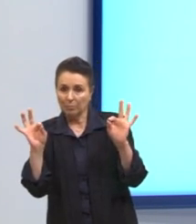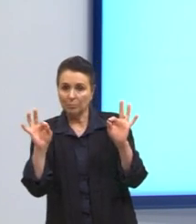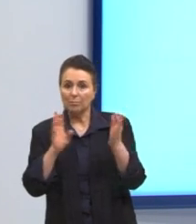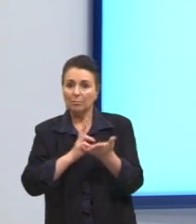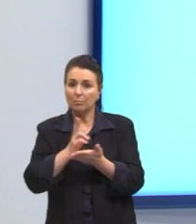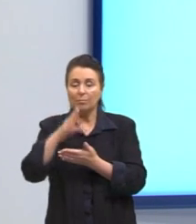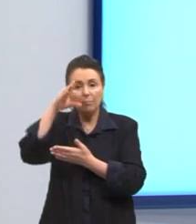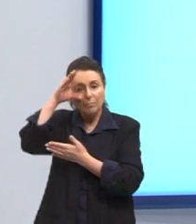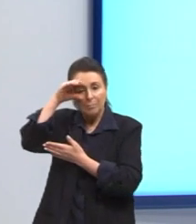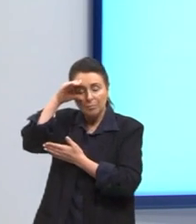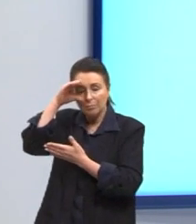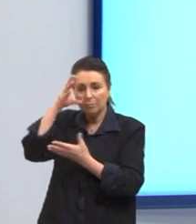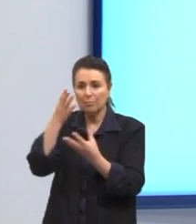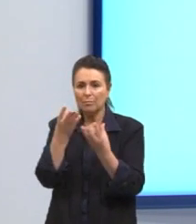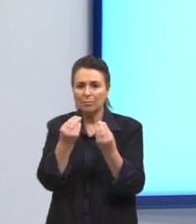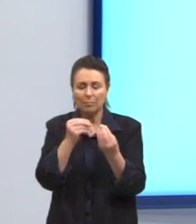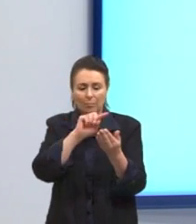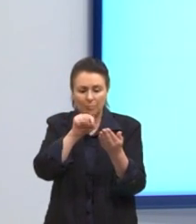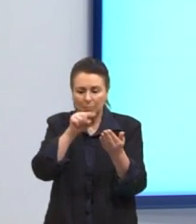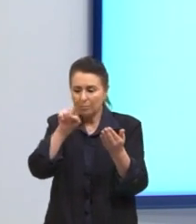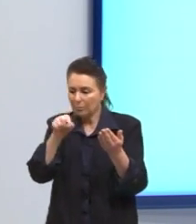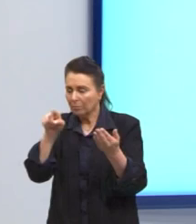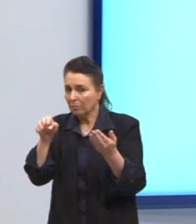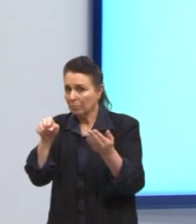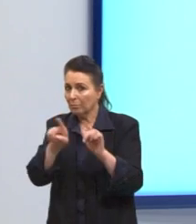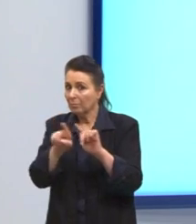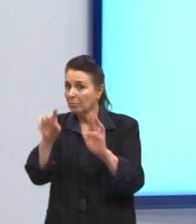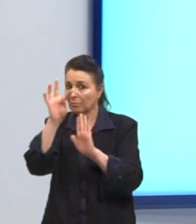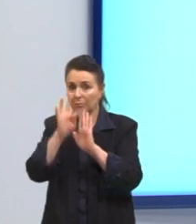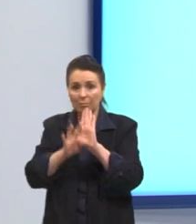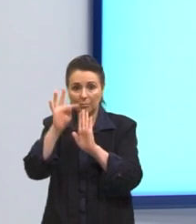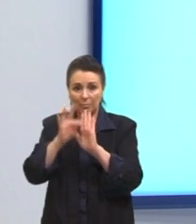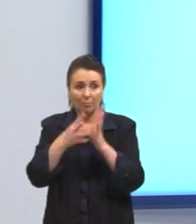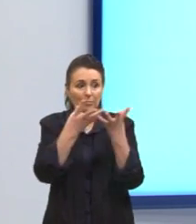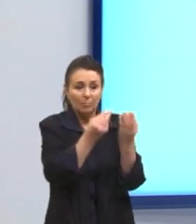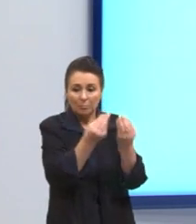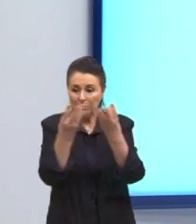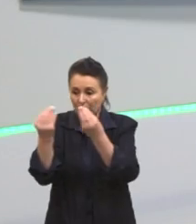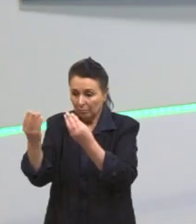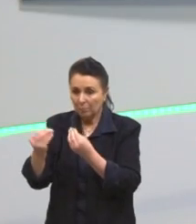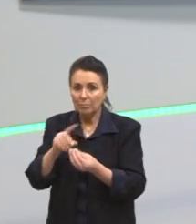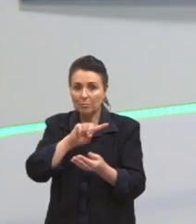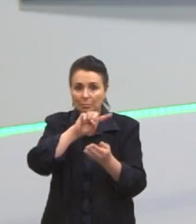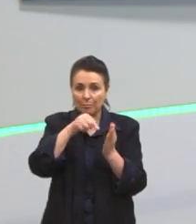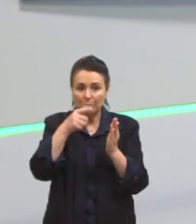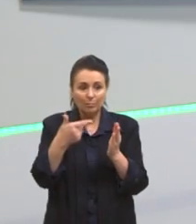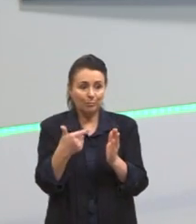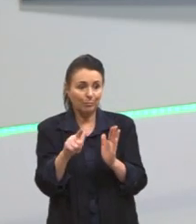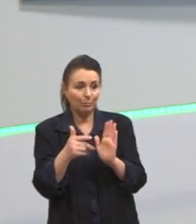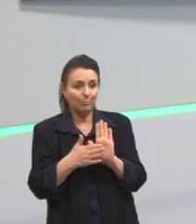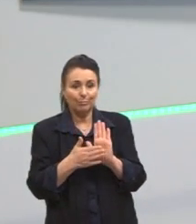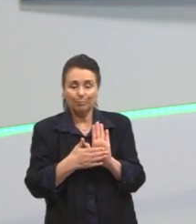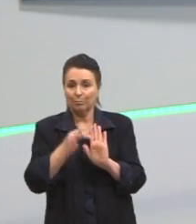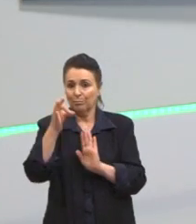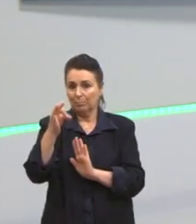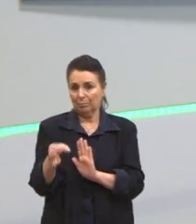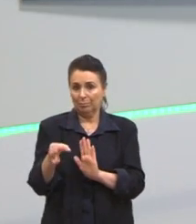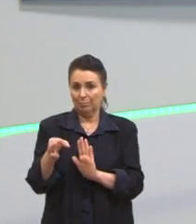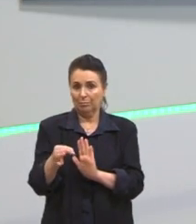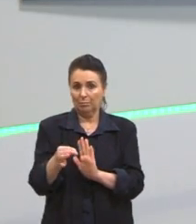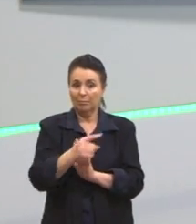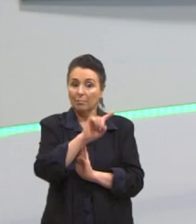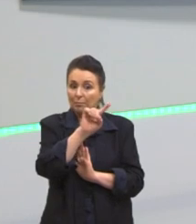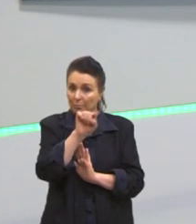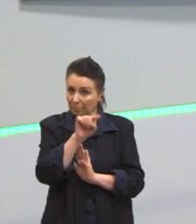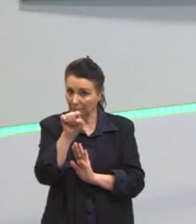observando muitas vírgulas aqui, mas não é um texto cheio de vírgulas sem propósito, cada uma dessas vírgulas tem um